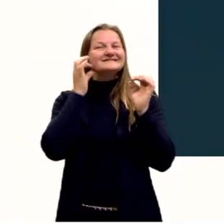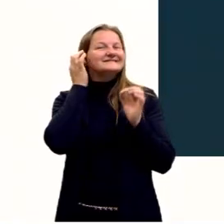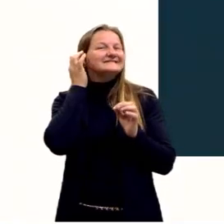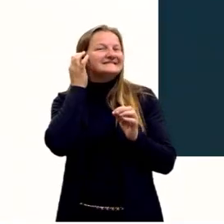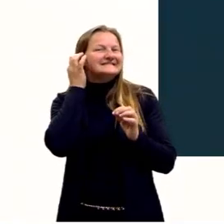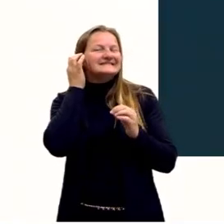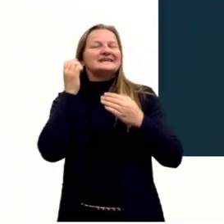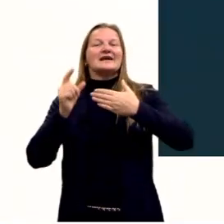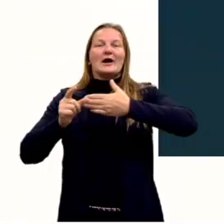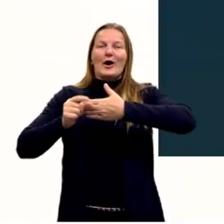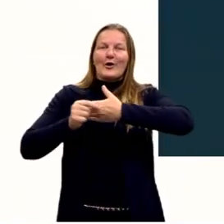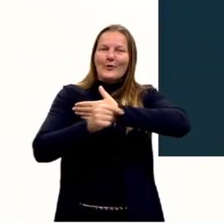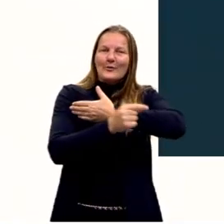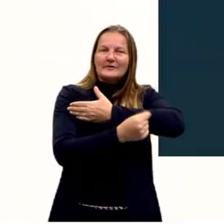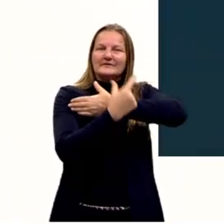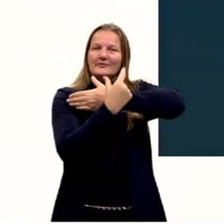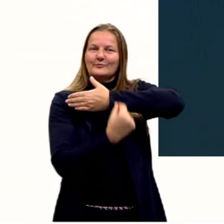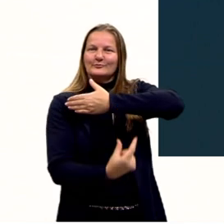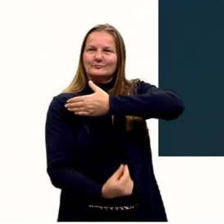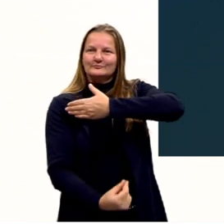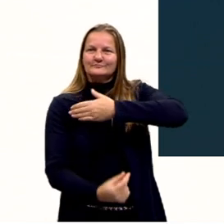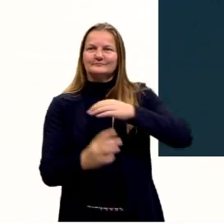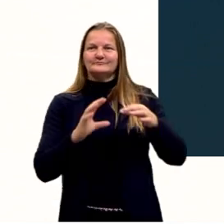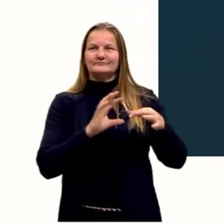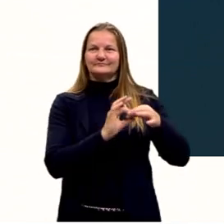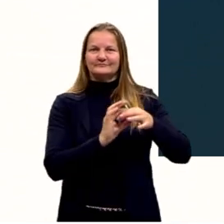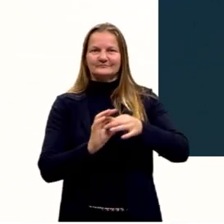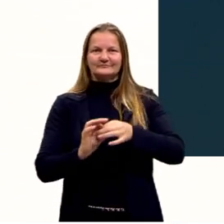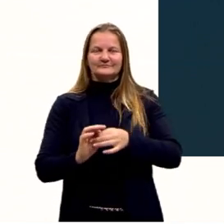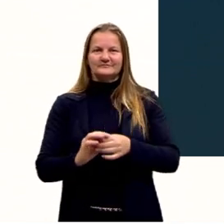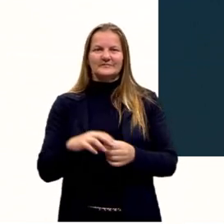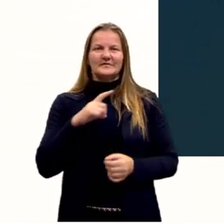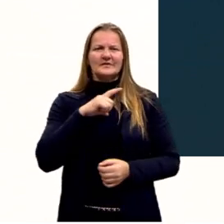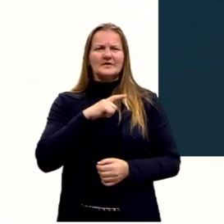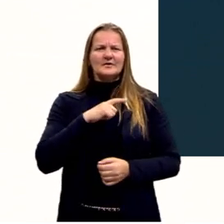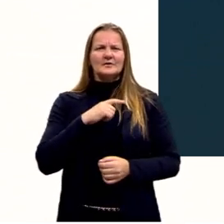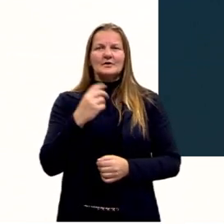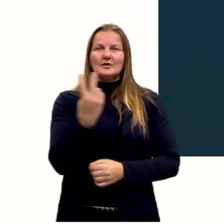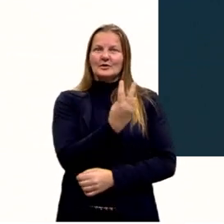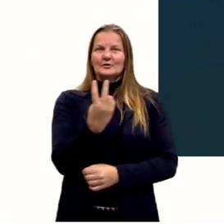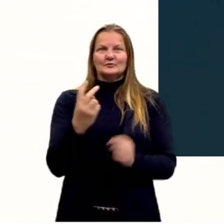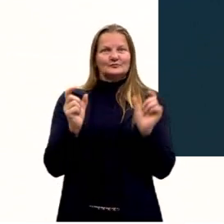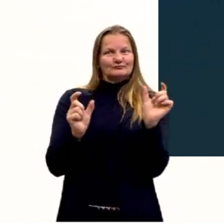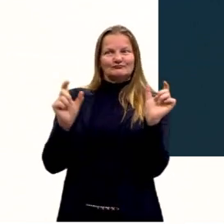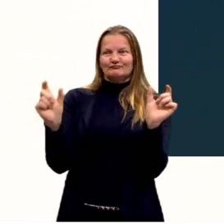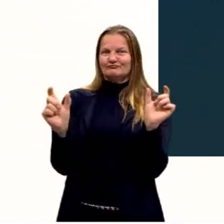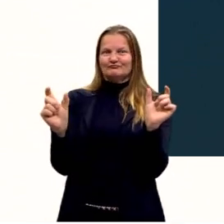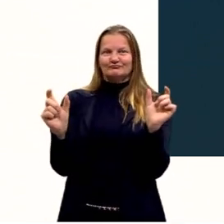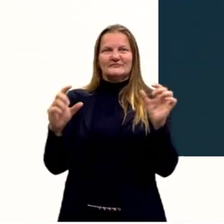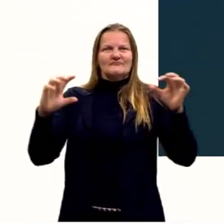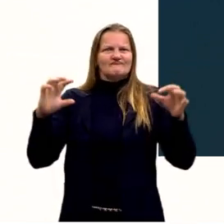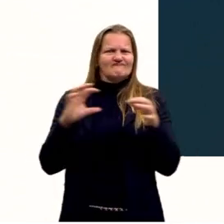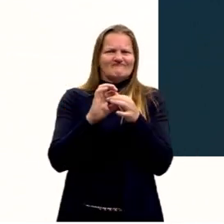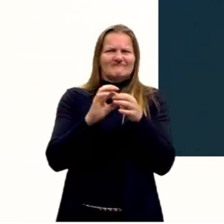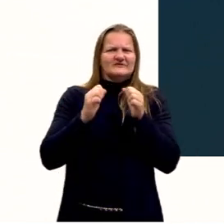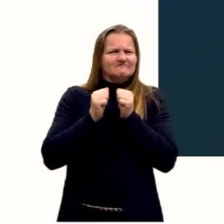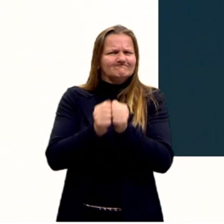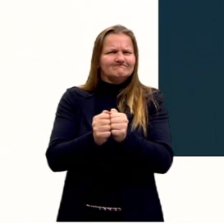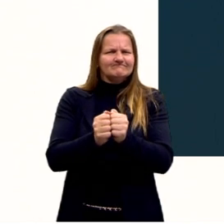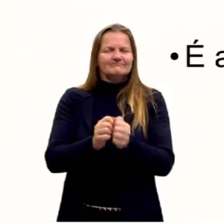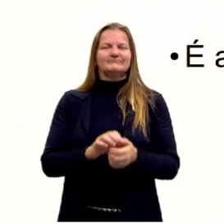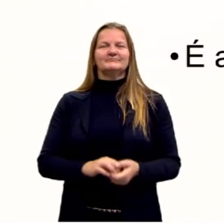de coesão e coerência. Aqui, gente tem uma duplinha que funciona muito bem junta.